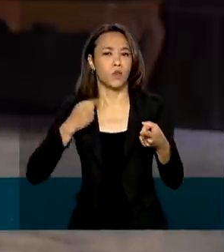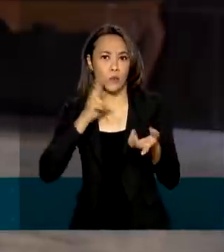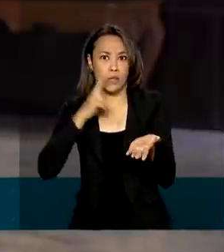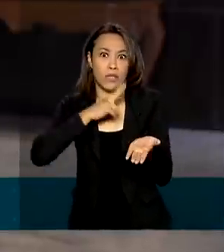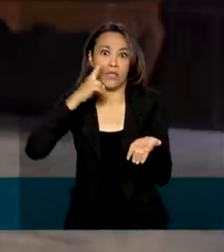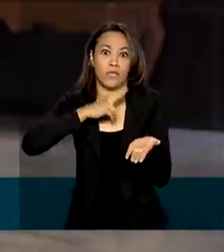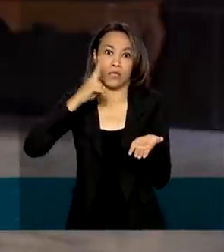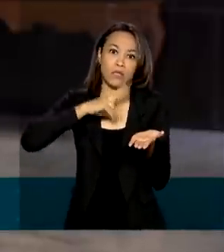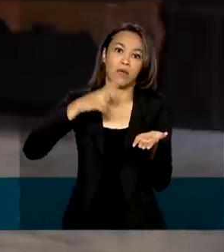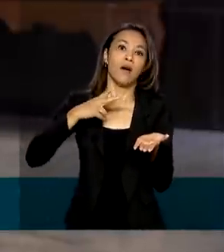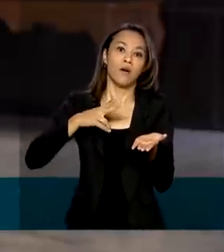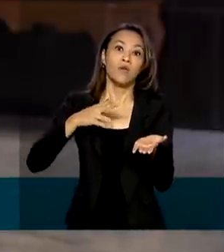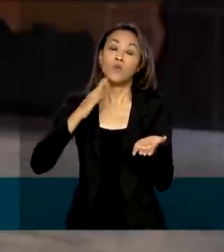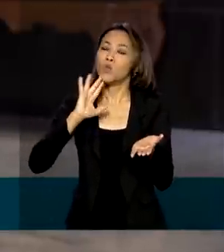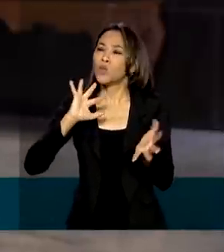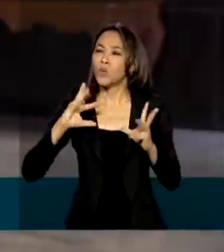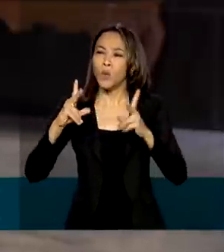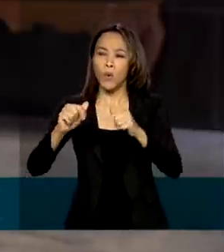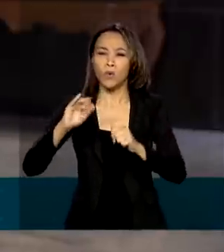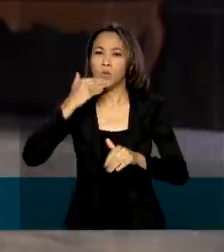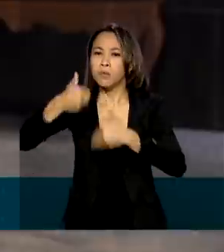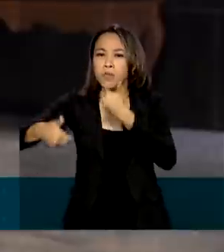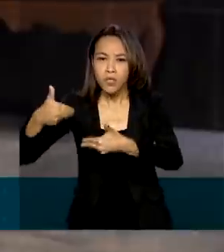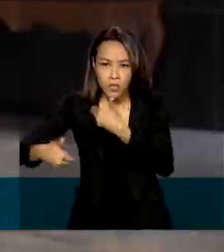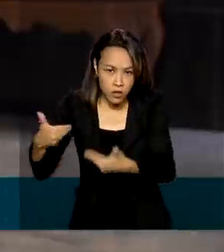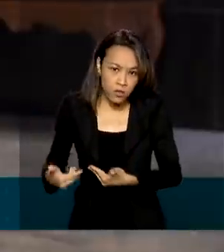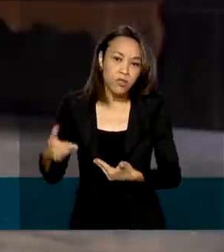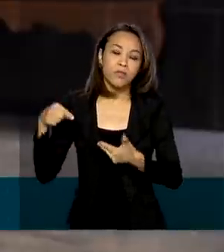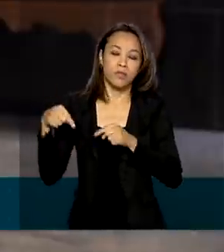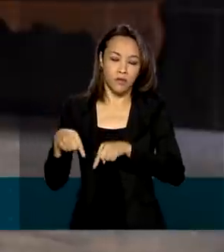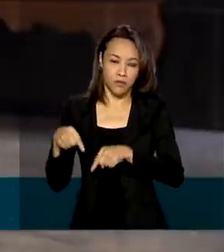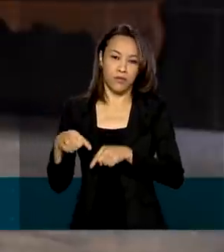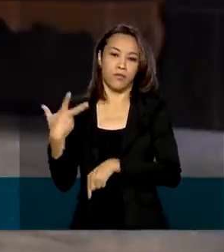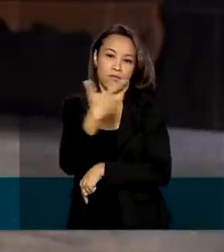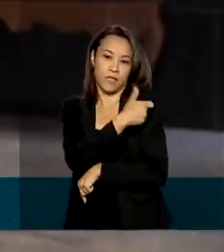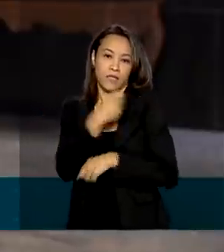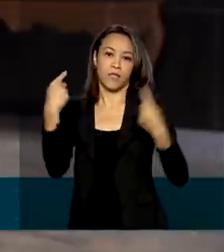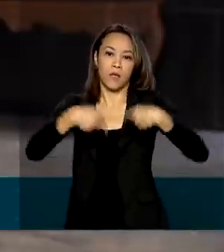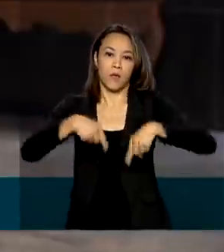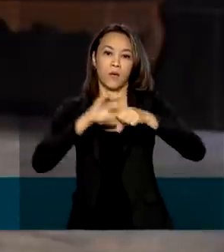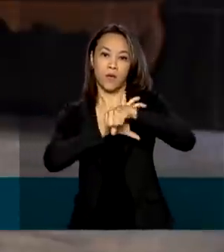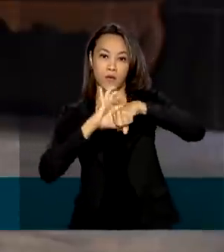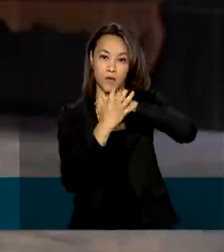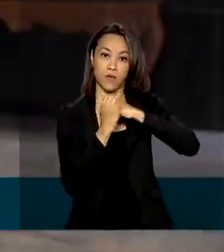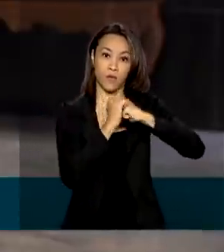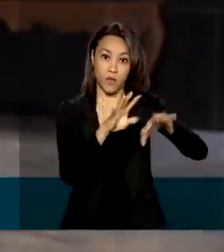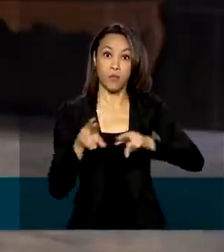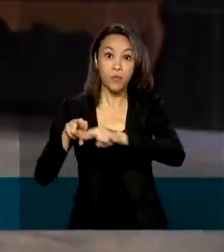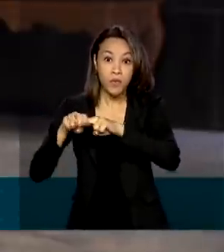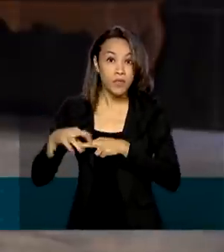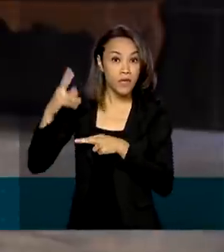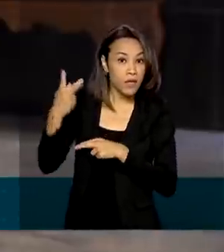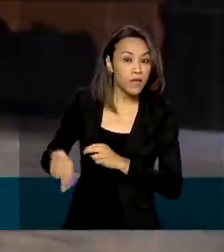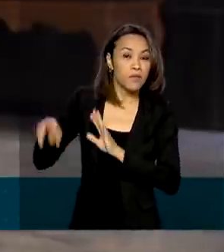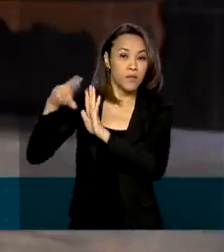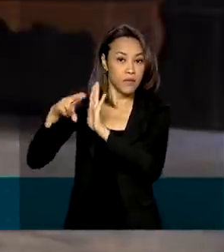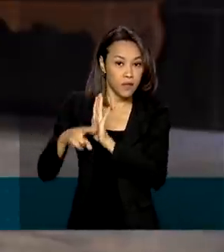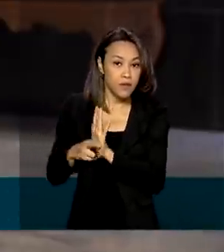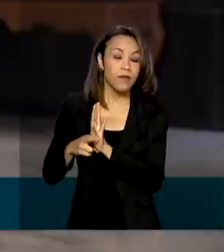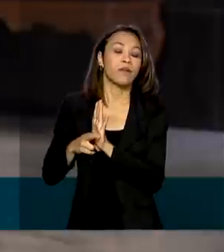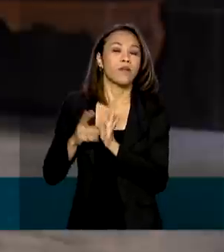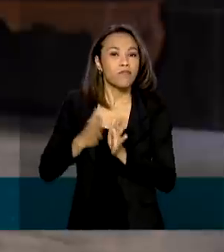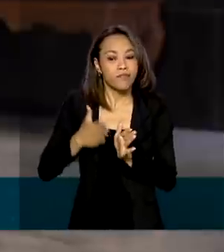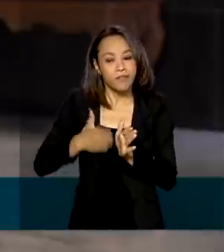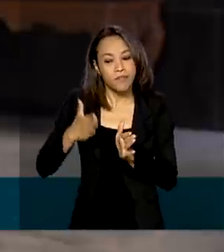prioridade todos os pedidos de registro de vacinas contra a Covid-19. Para isso, adotou um procedimento contínuo de análise